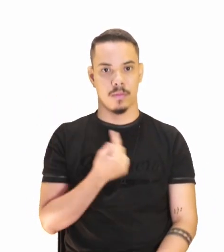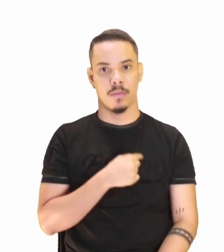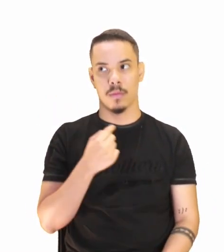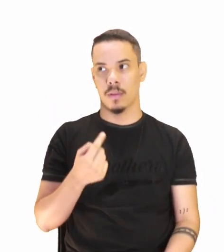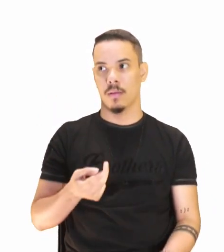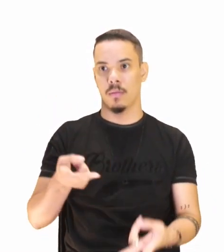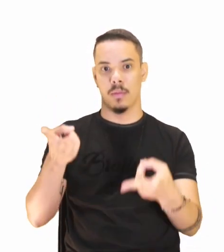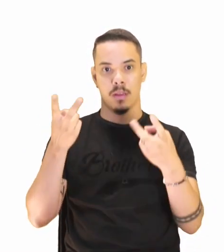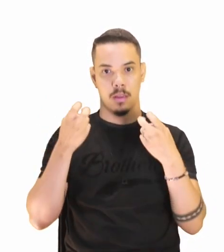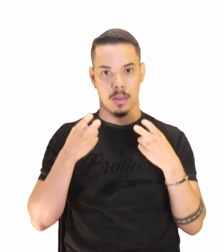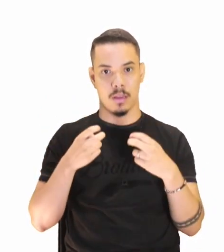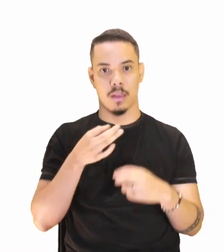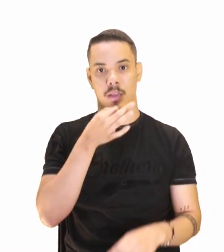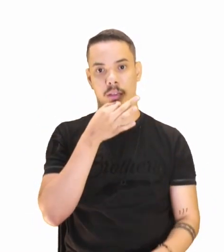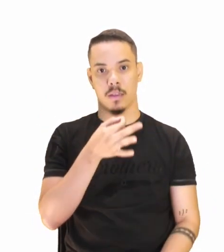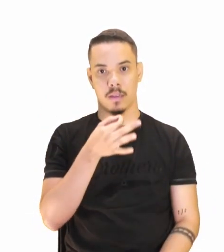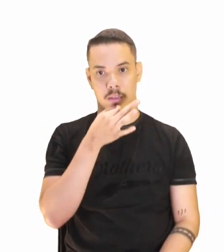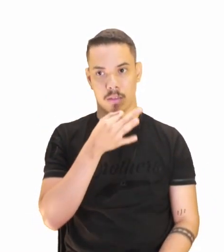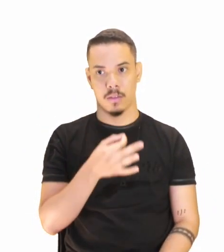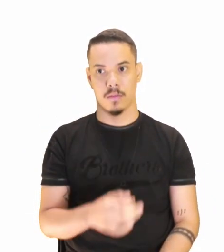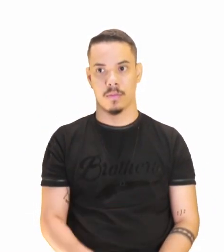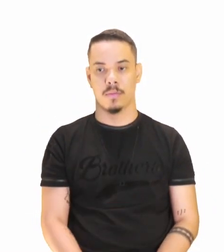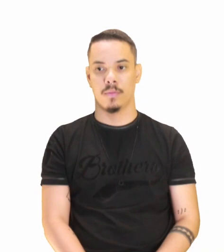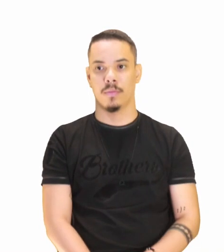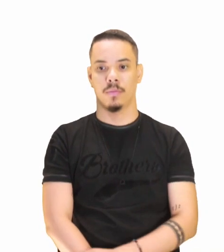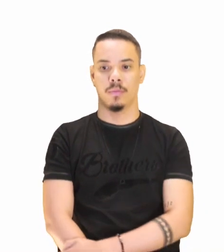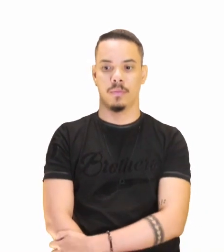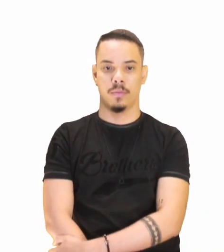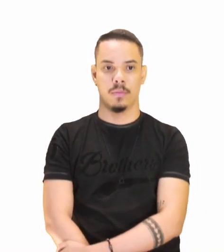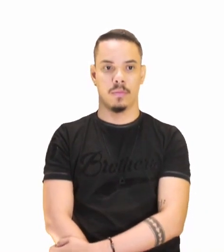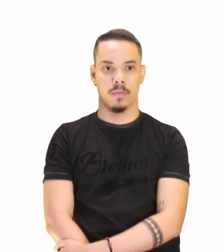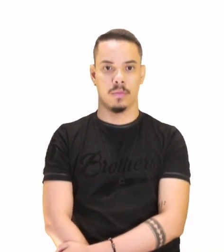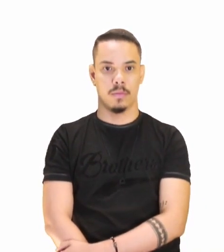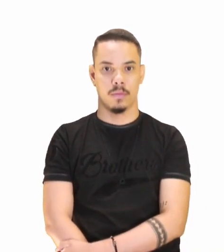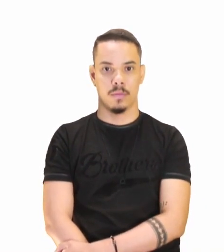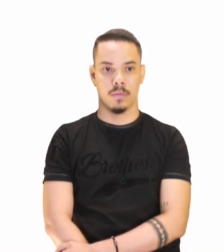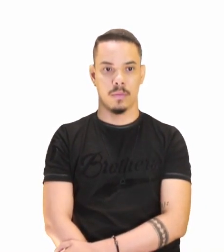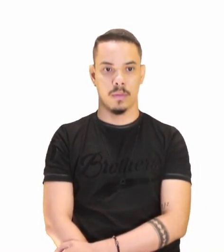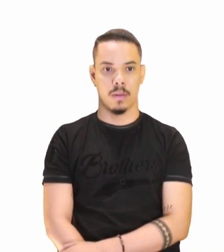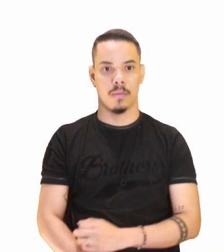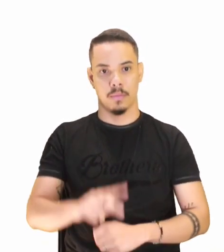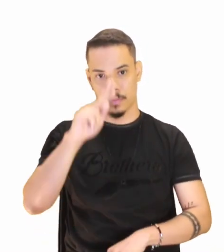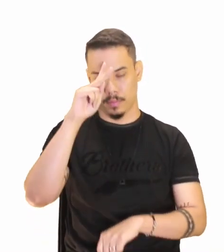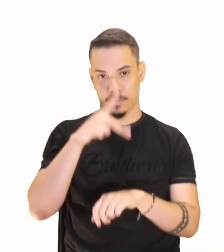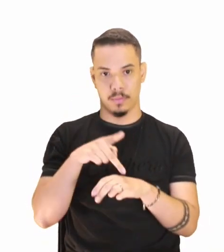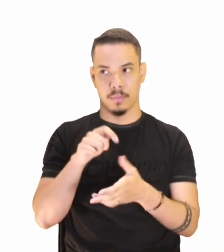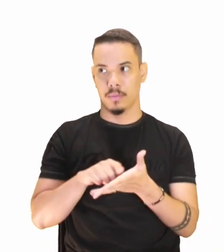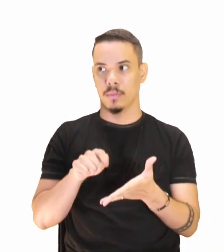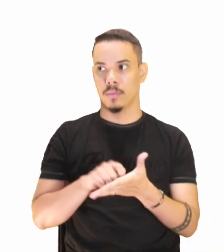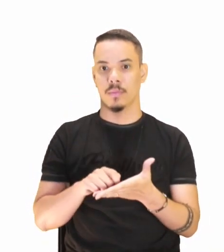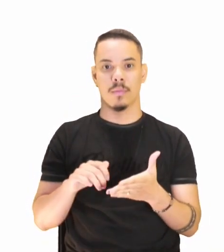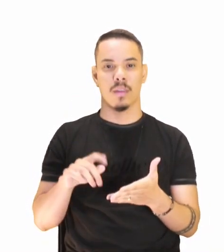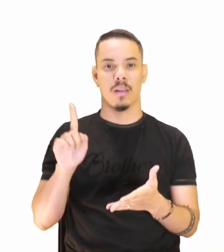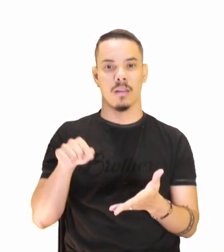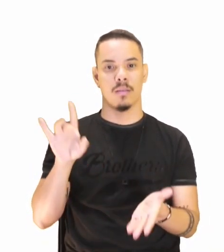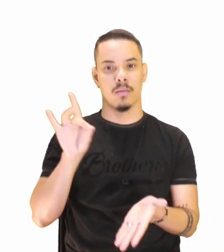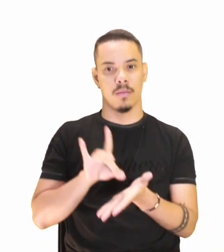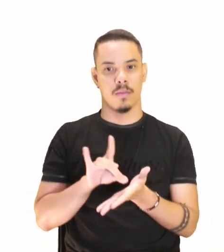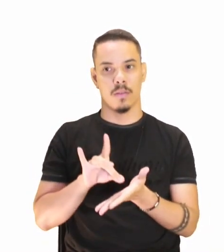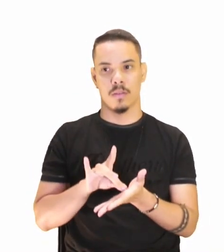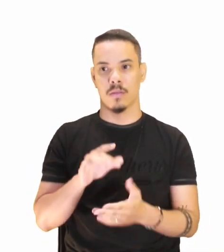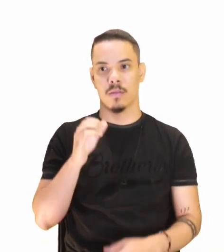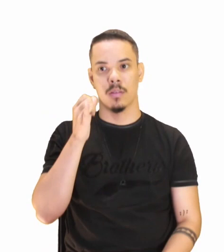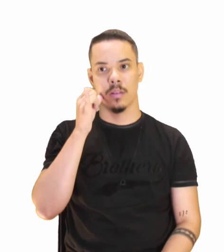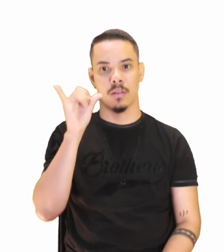crítica, presta atenção, a crítica do narrador ao romantismo. Letra A. O autor, sobredoura a realidade, fecha